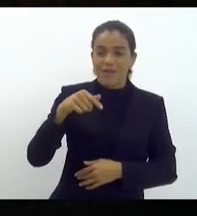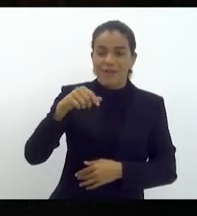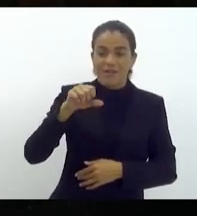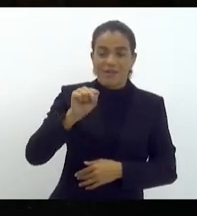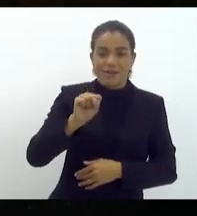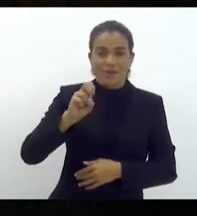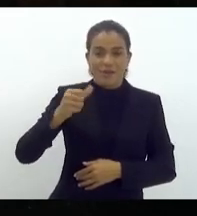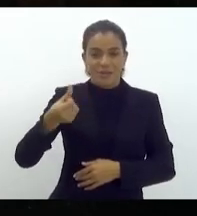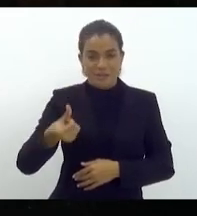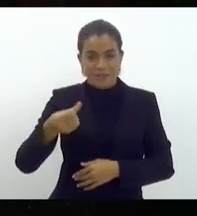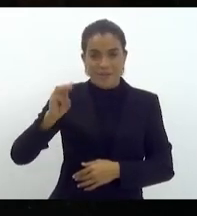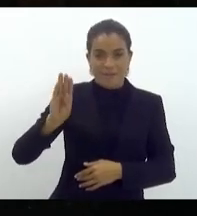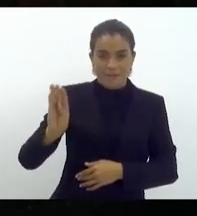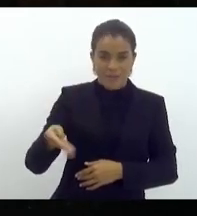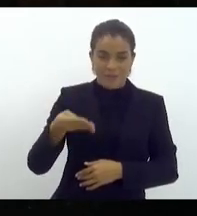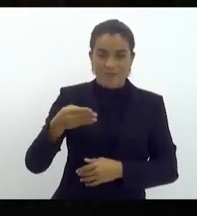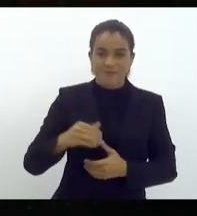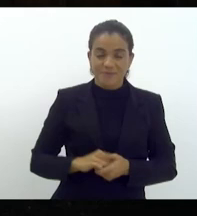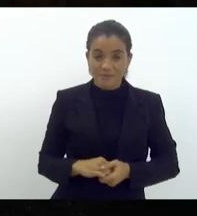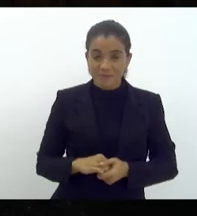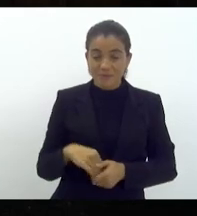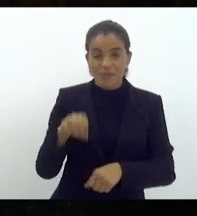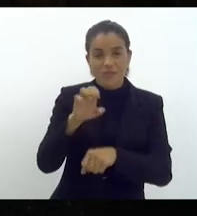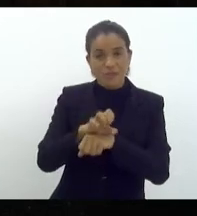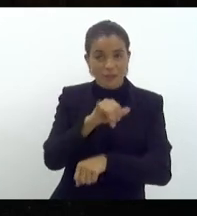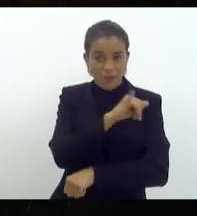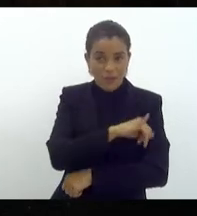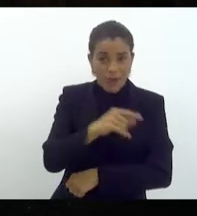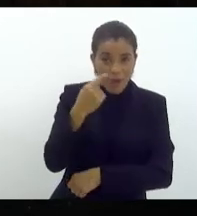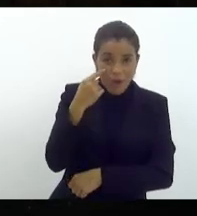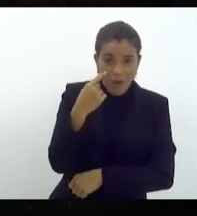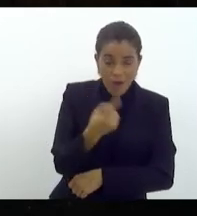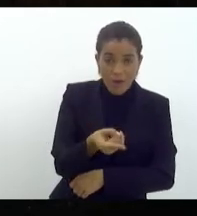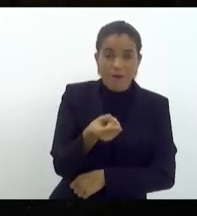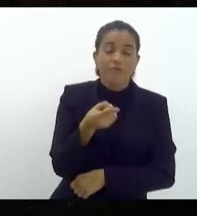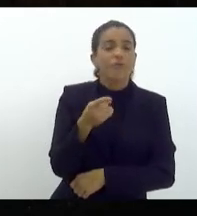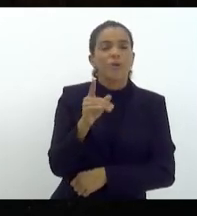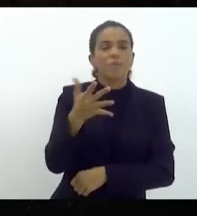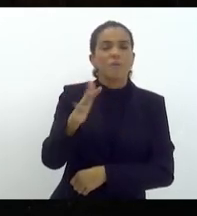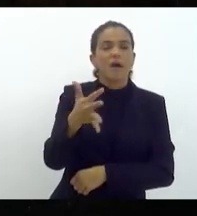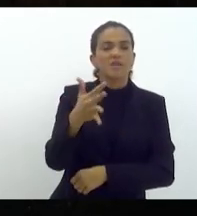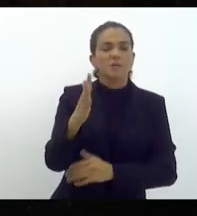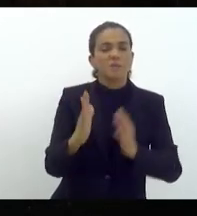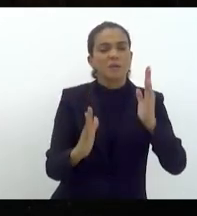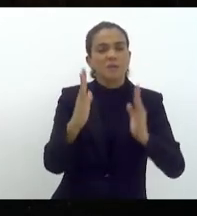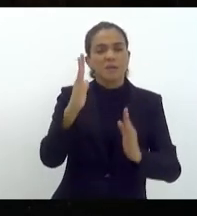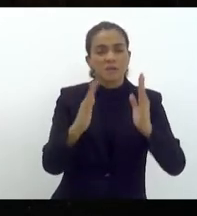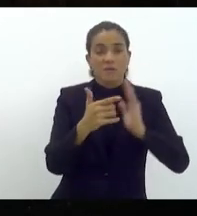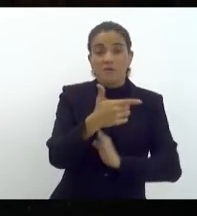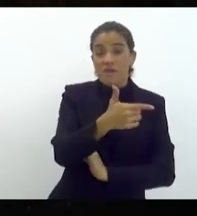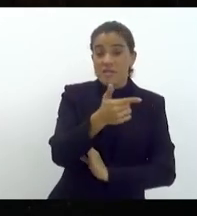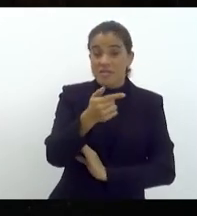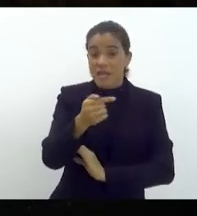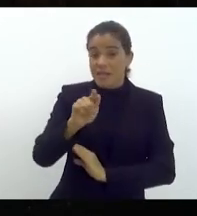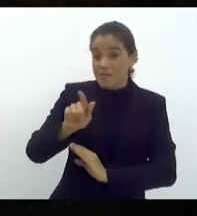agronegócio no estado do Rio de Janeiro, olha só, ele foi estimado em R$ 27